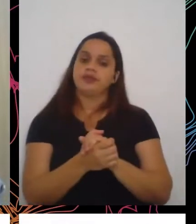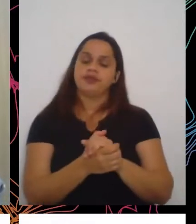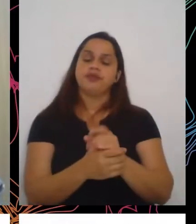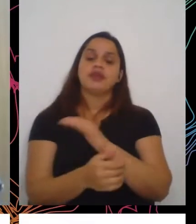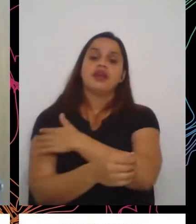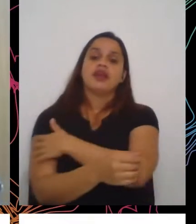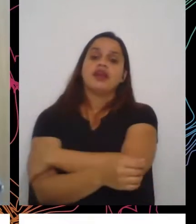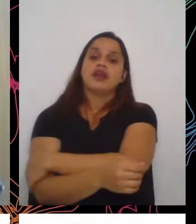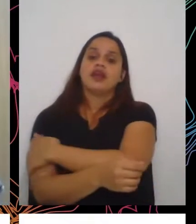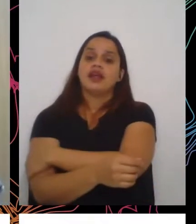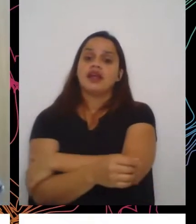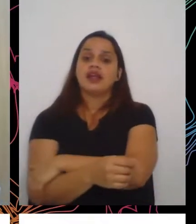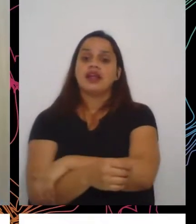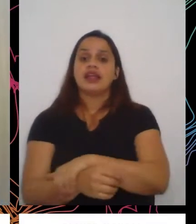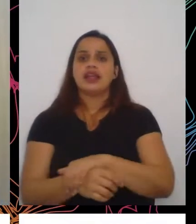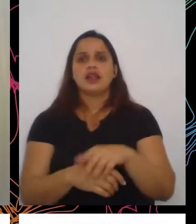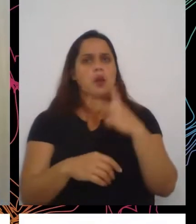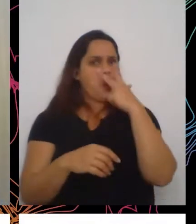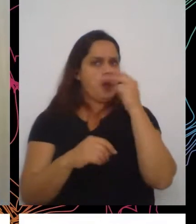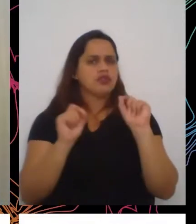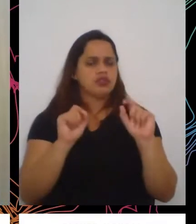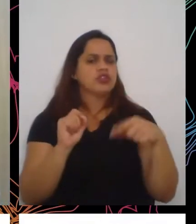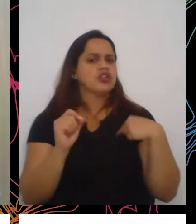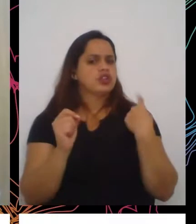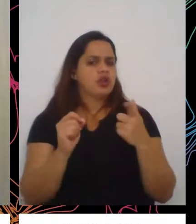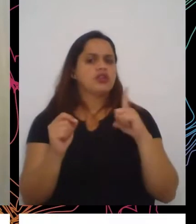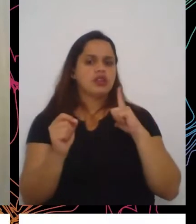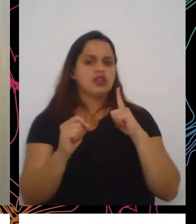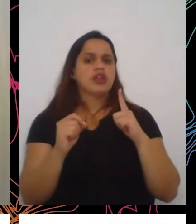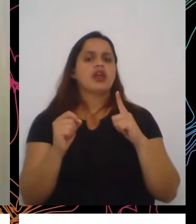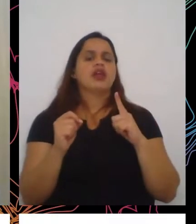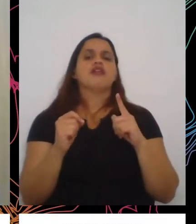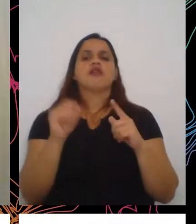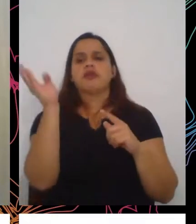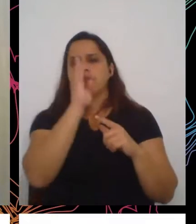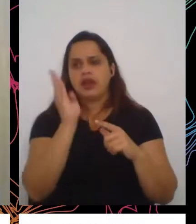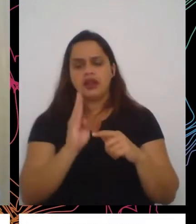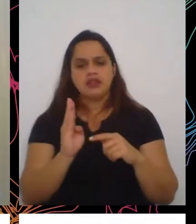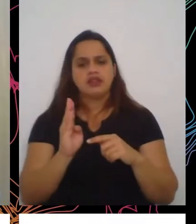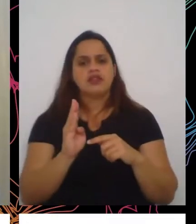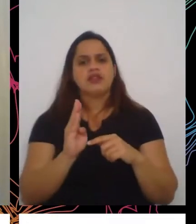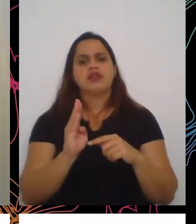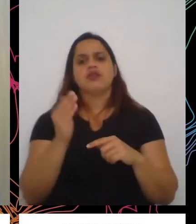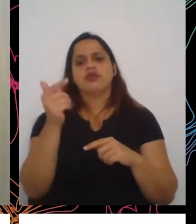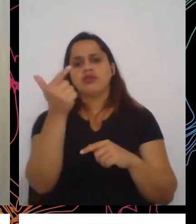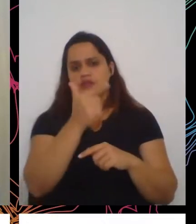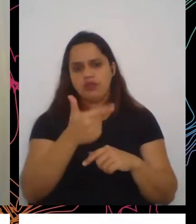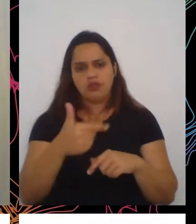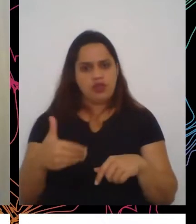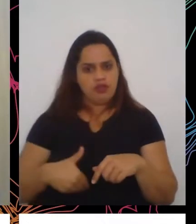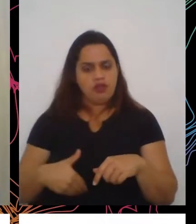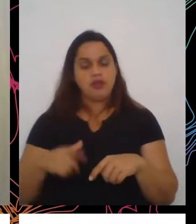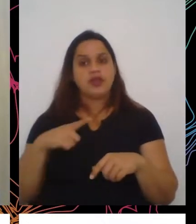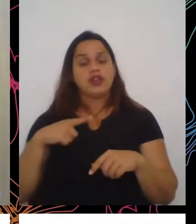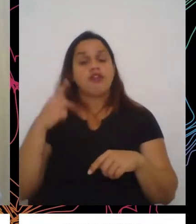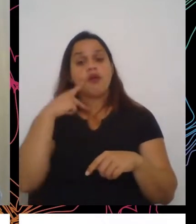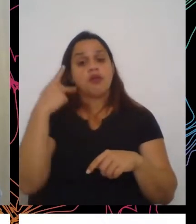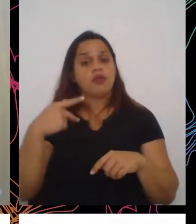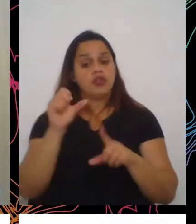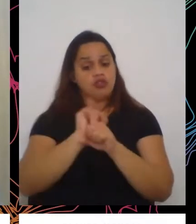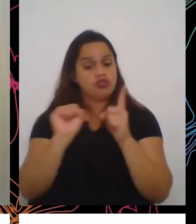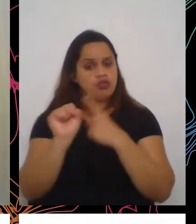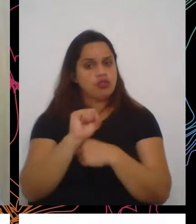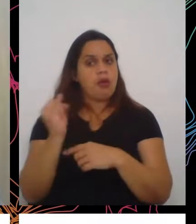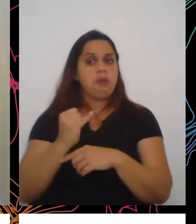vinha caminhando, né, e nós tivemos com o Brasil Sem Miséria, tivemos um avanço das políticas sociais muito importantes.